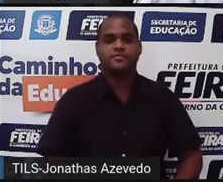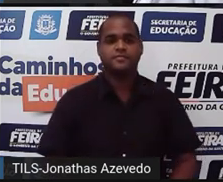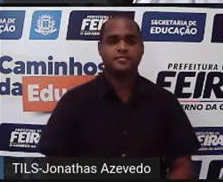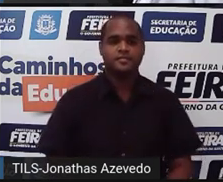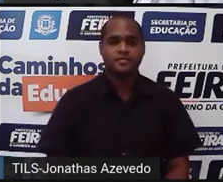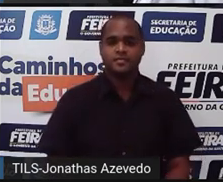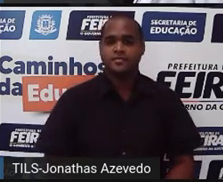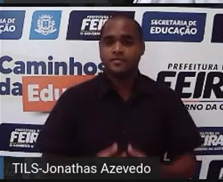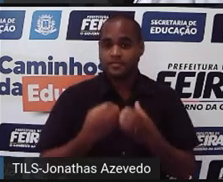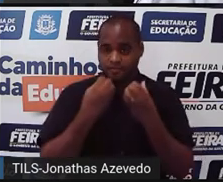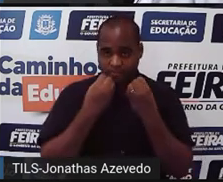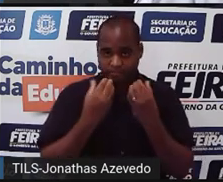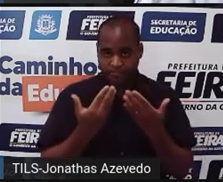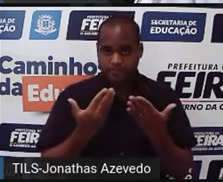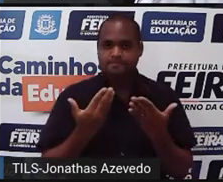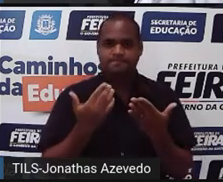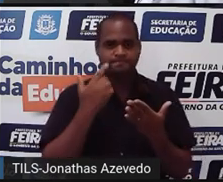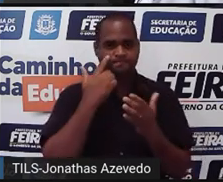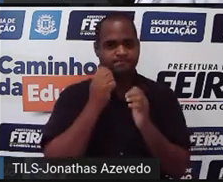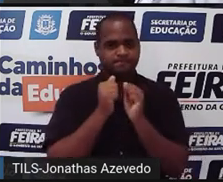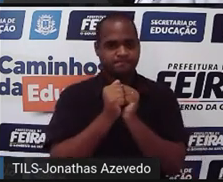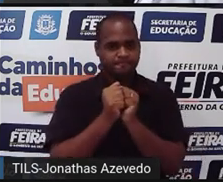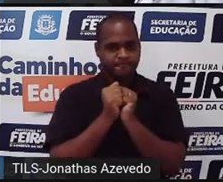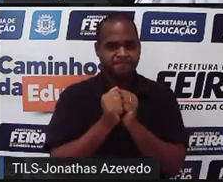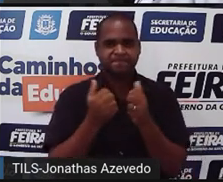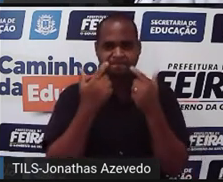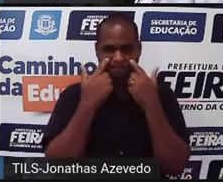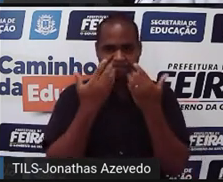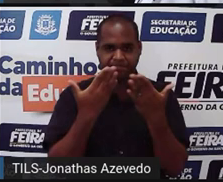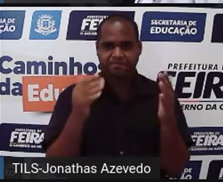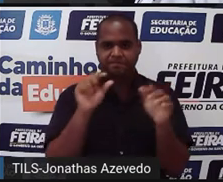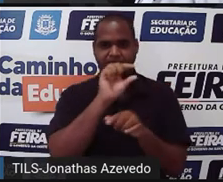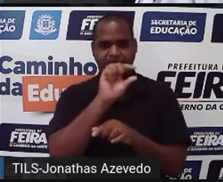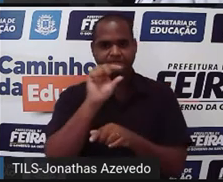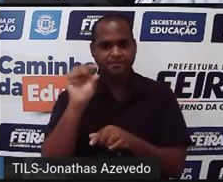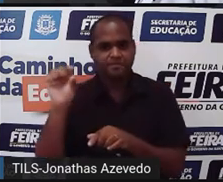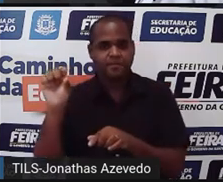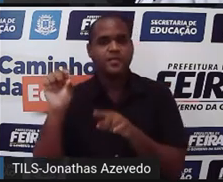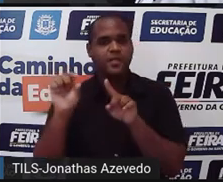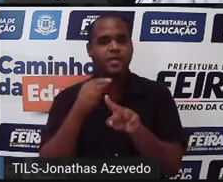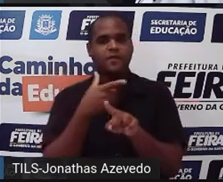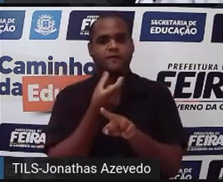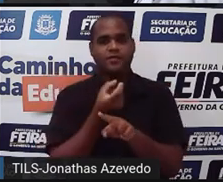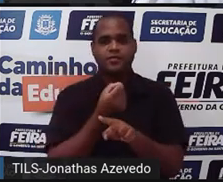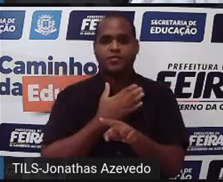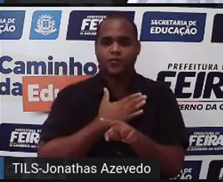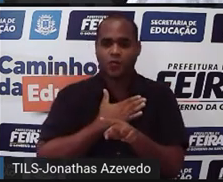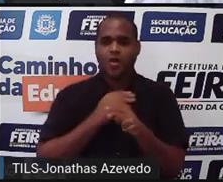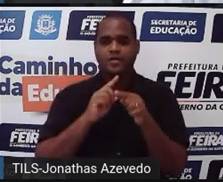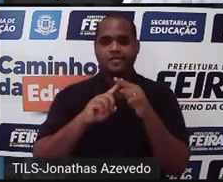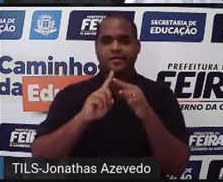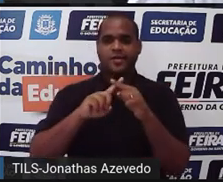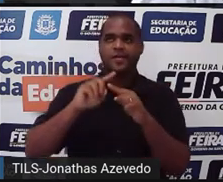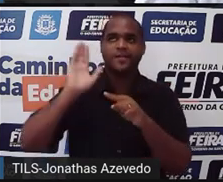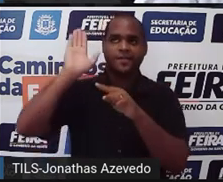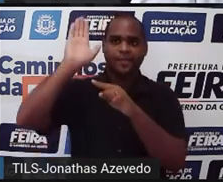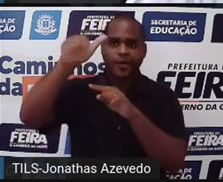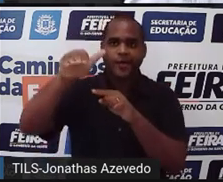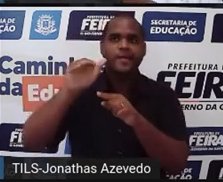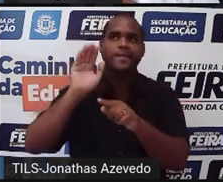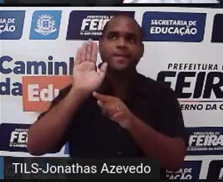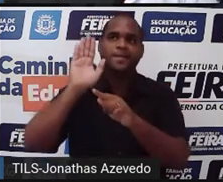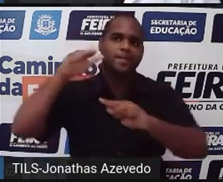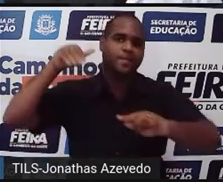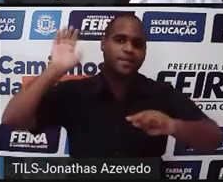Bom, então acompanhando ali na tela eu já estou destacando que 20 gostam de basquete e vôlei